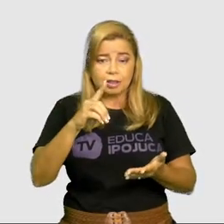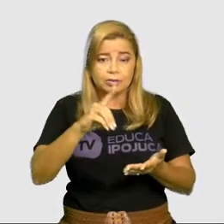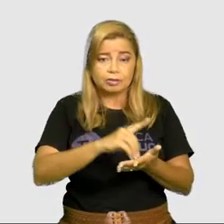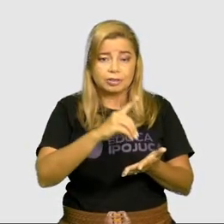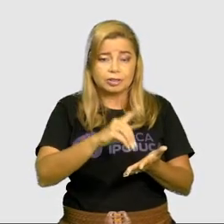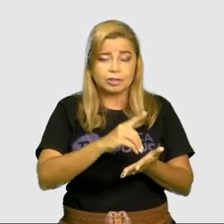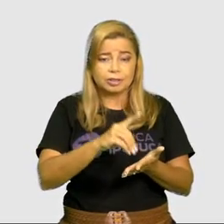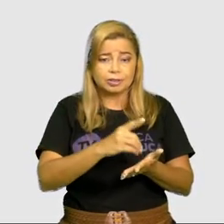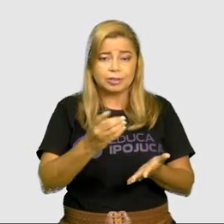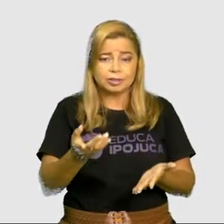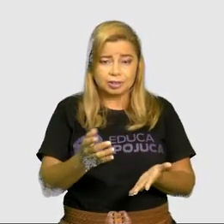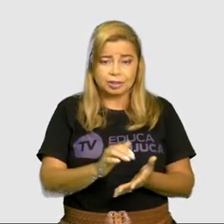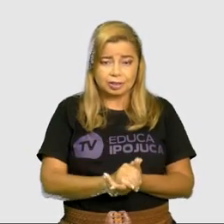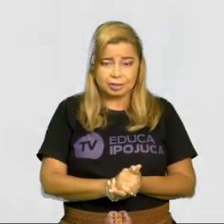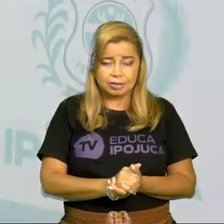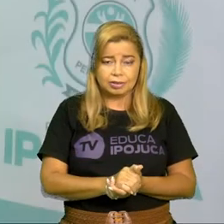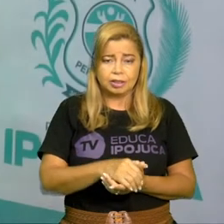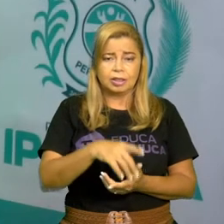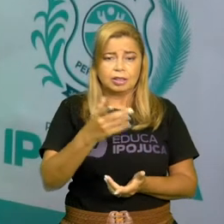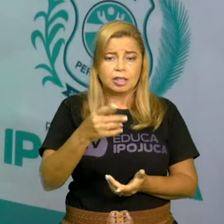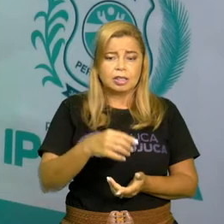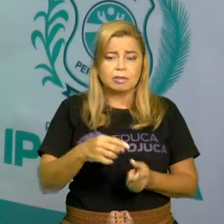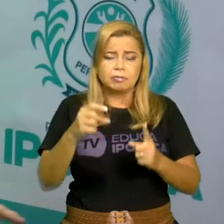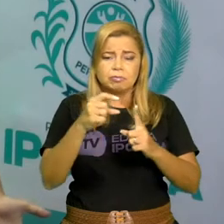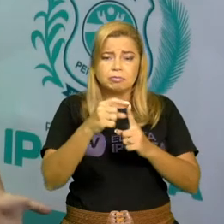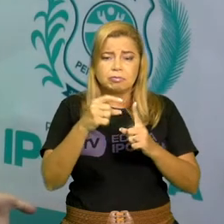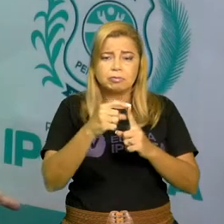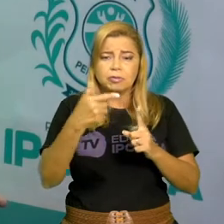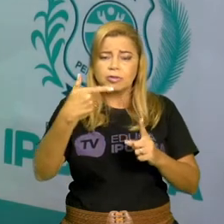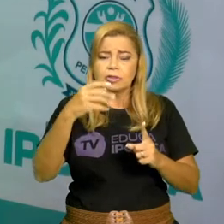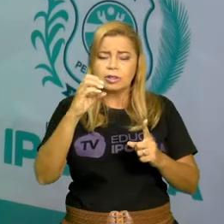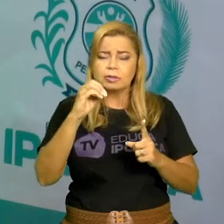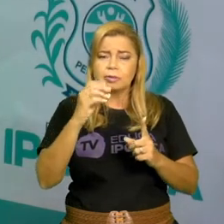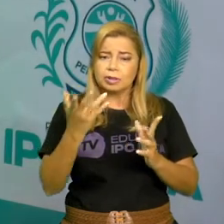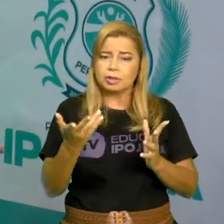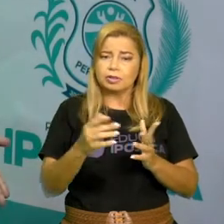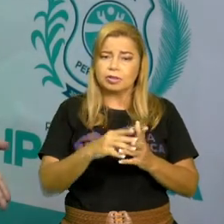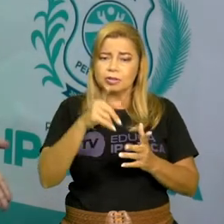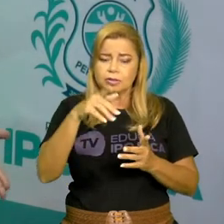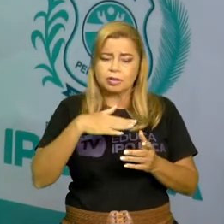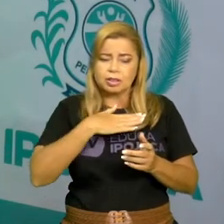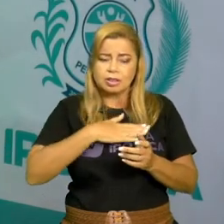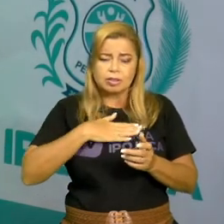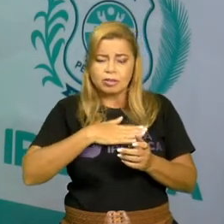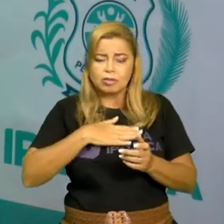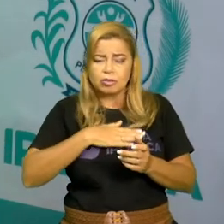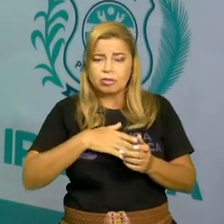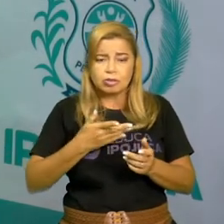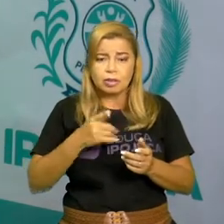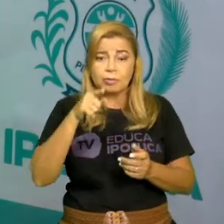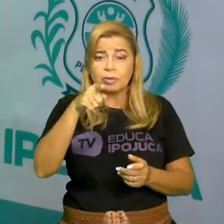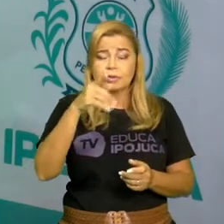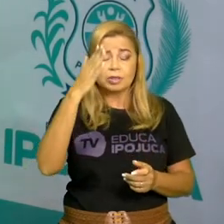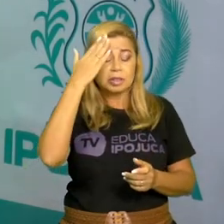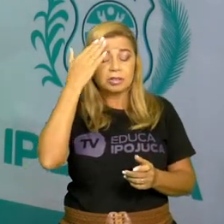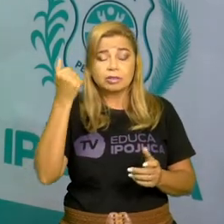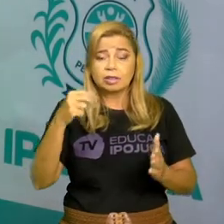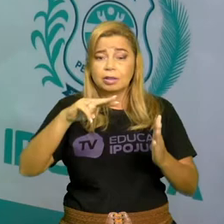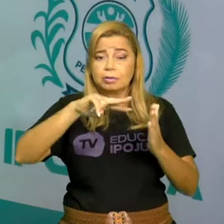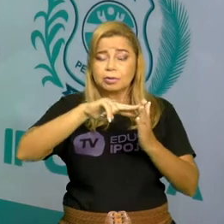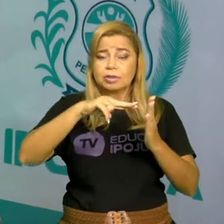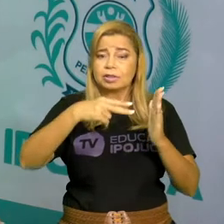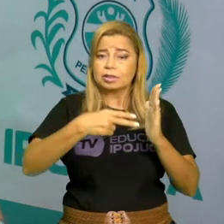preferência. Como assim, professora? Então, você vai ter que ter um